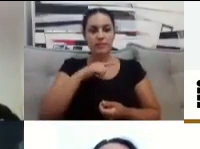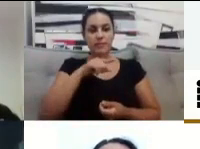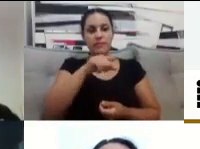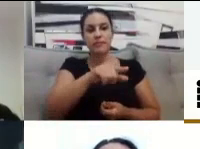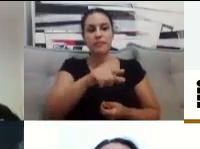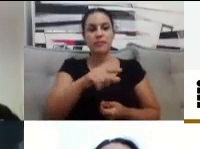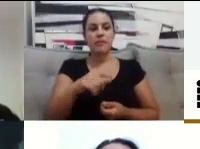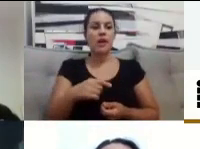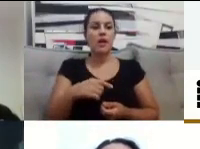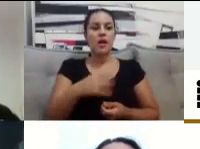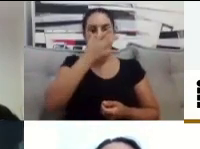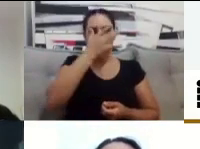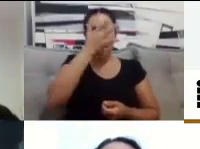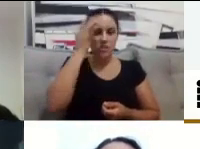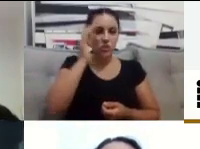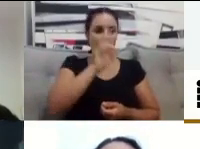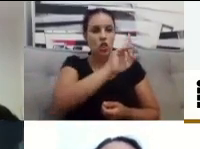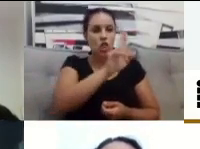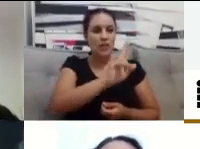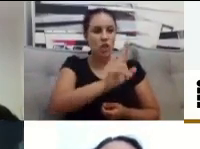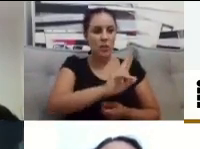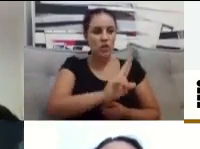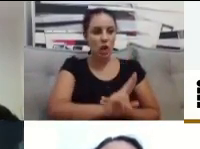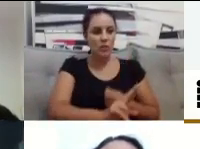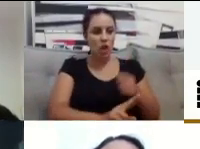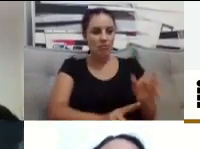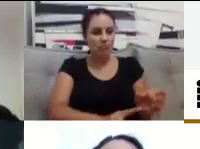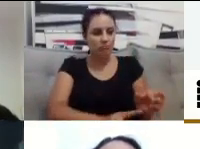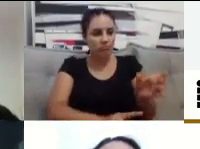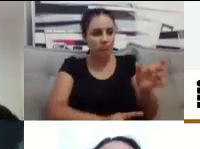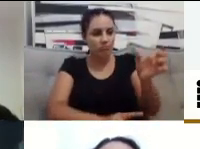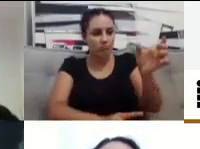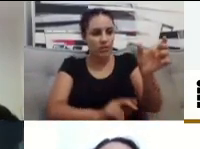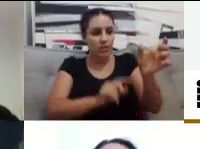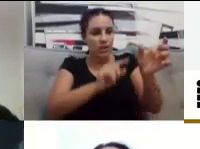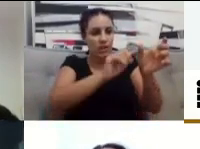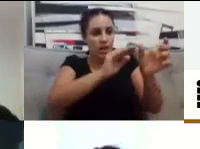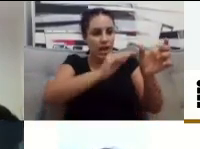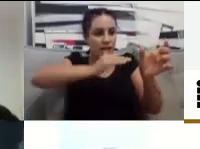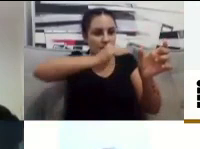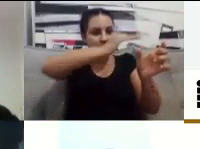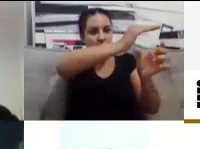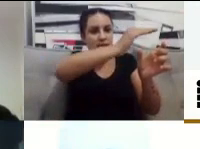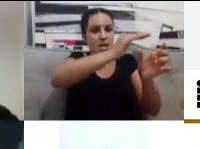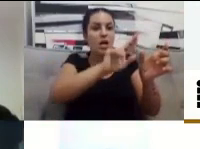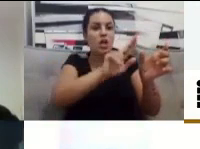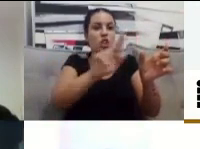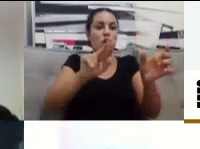Do lado direito? Do lado esquerdo do seu monitor. Está vendo? Usuários.